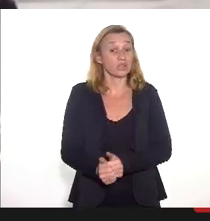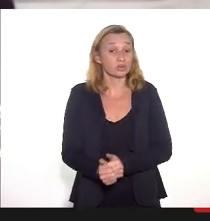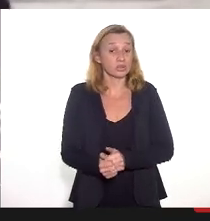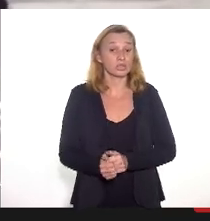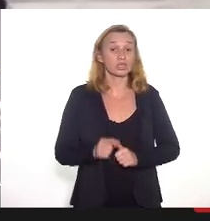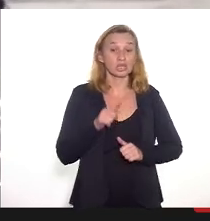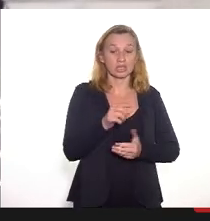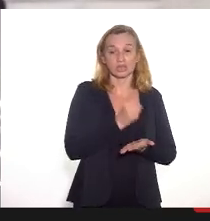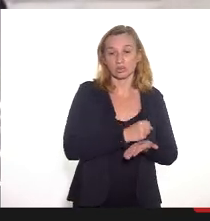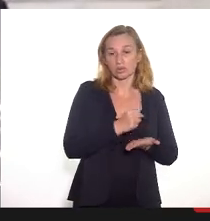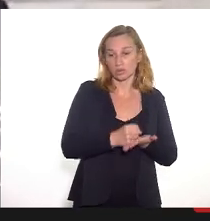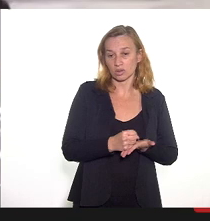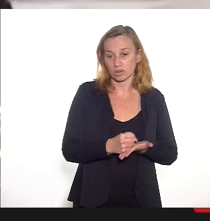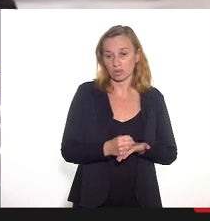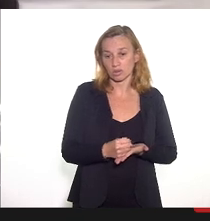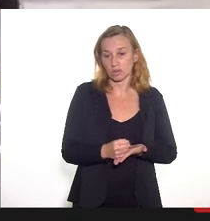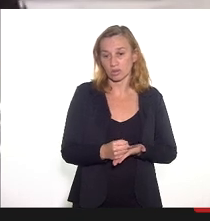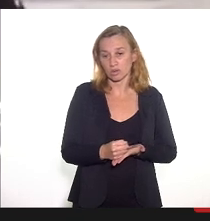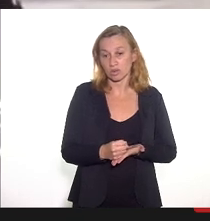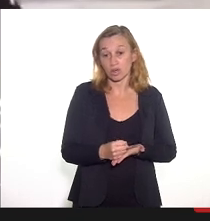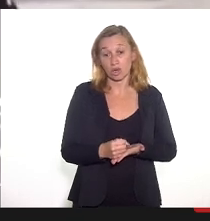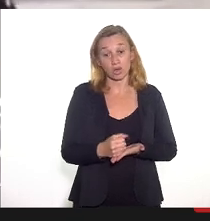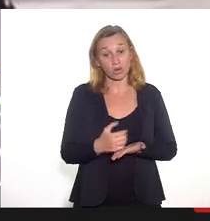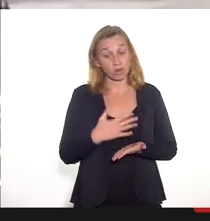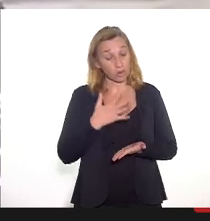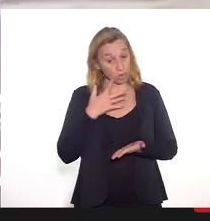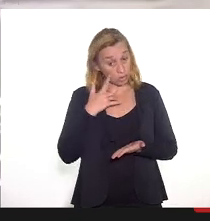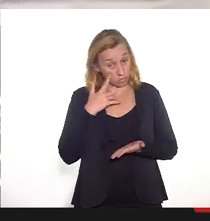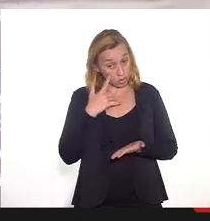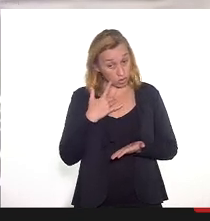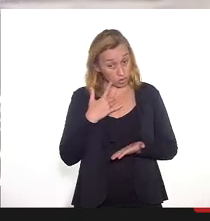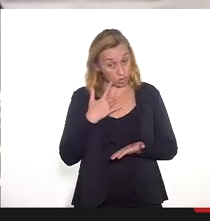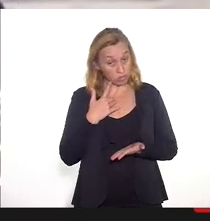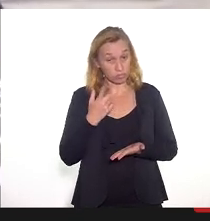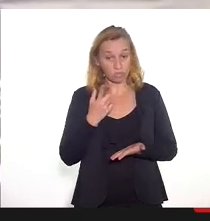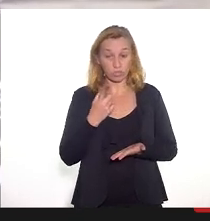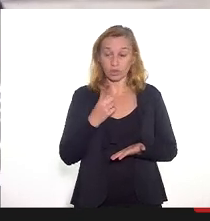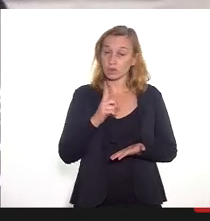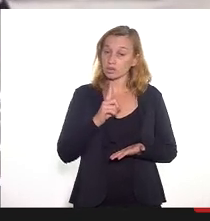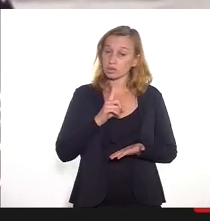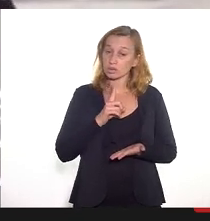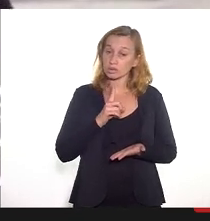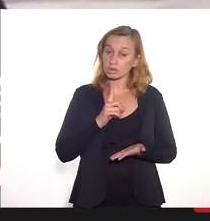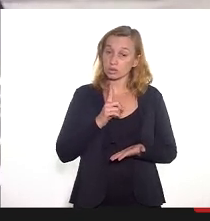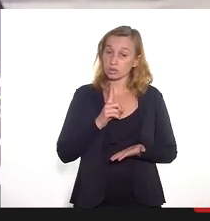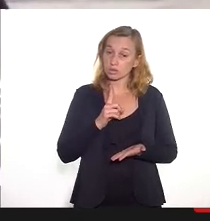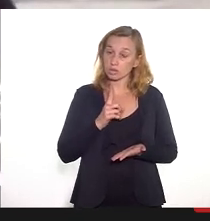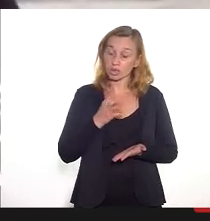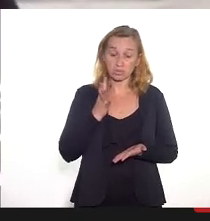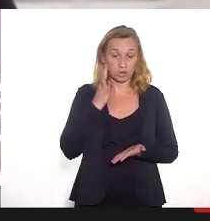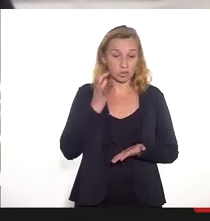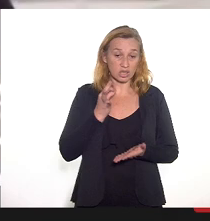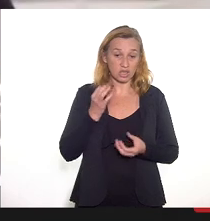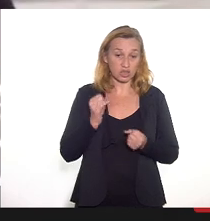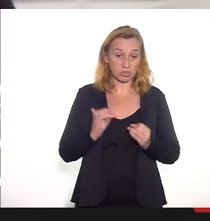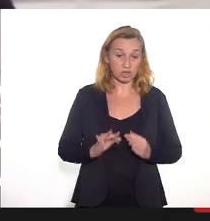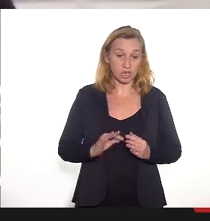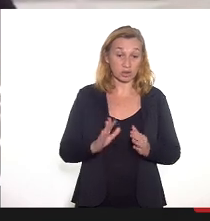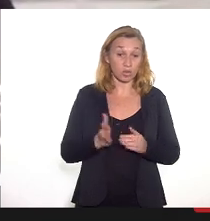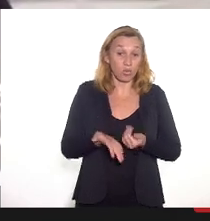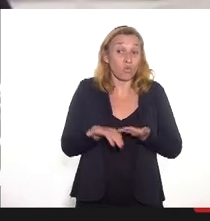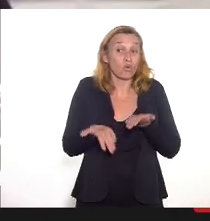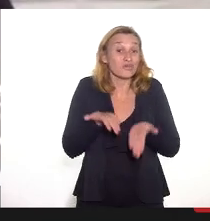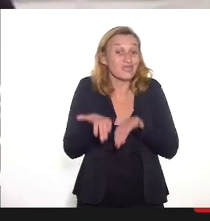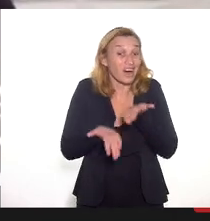desses contratos, pelo menos aquilo que nos parecia, não era feito, eu não vou dizer aqui com devido zelo,